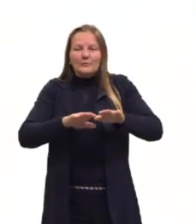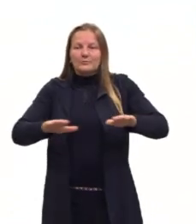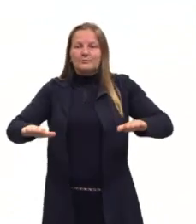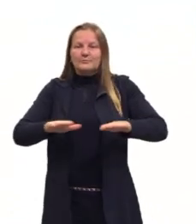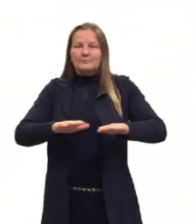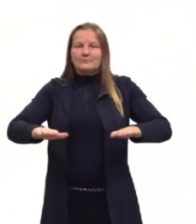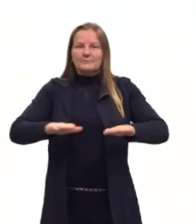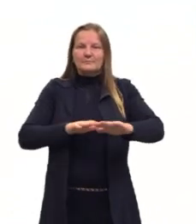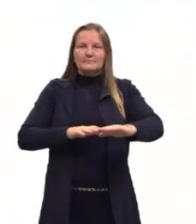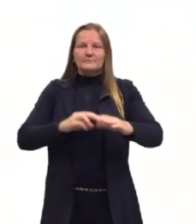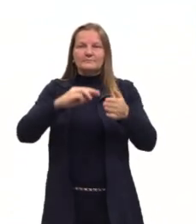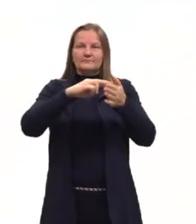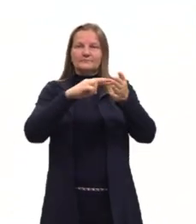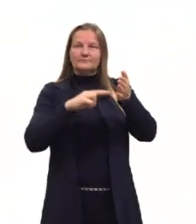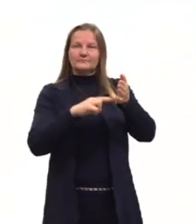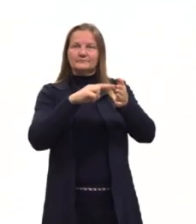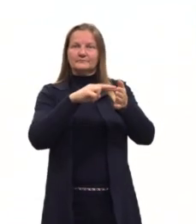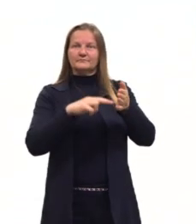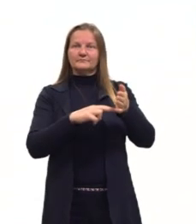prismas.